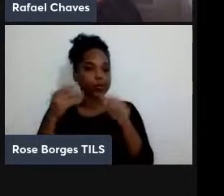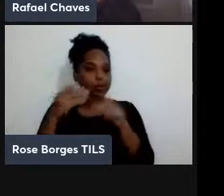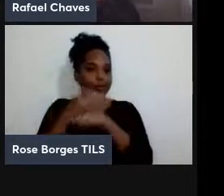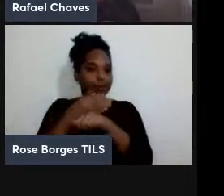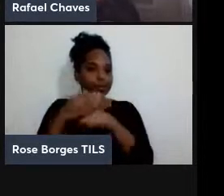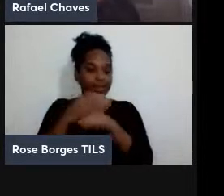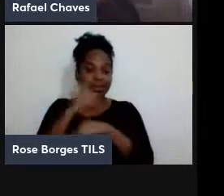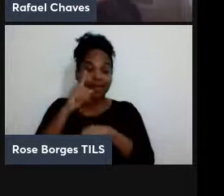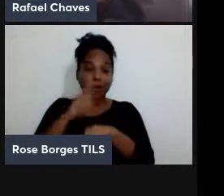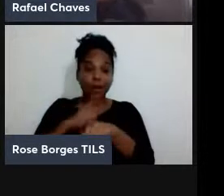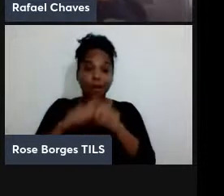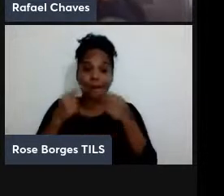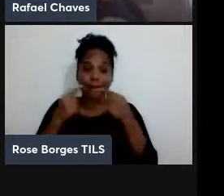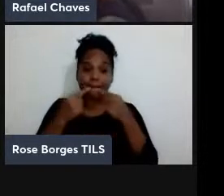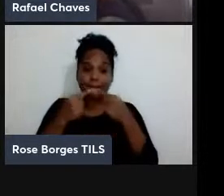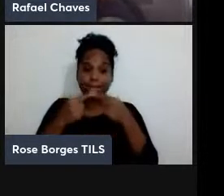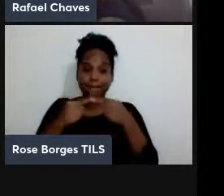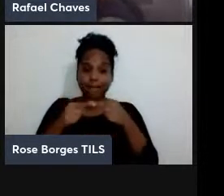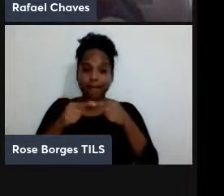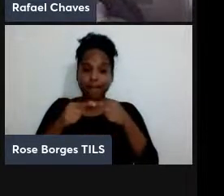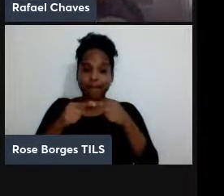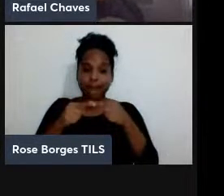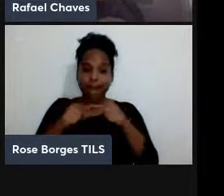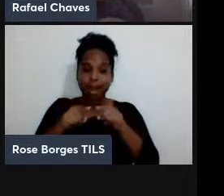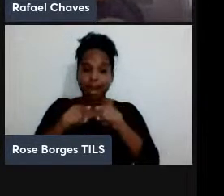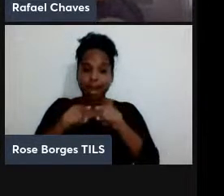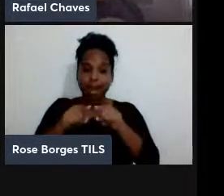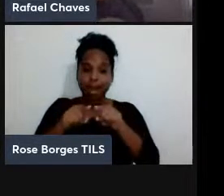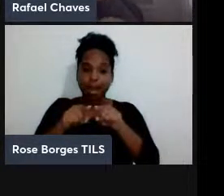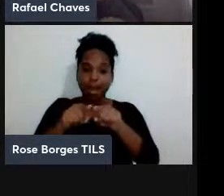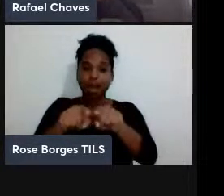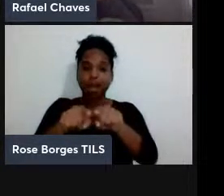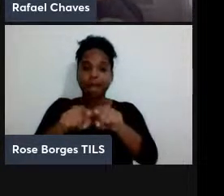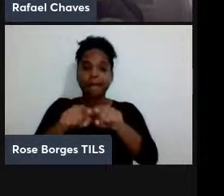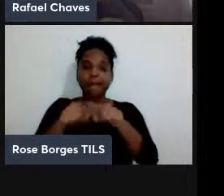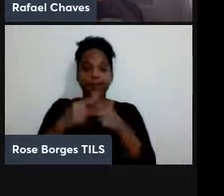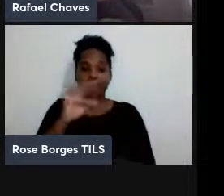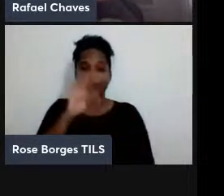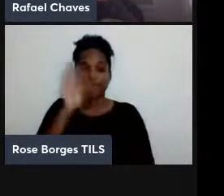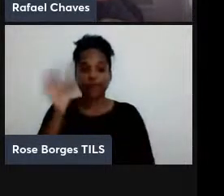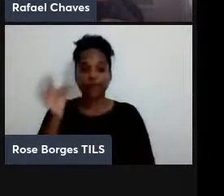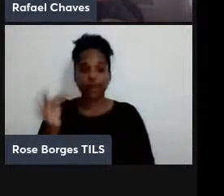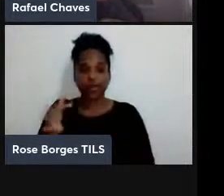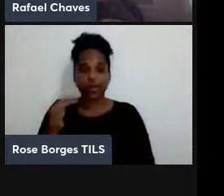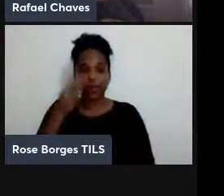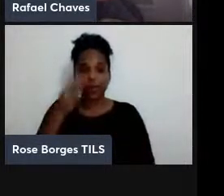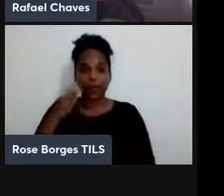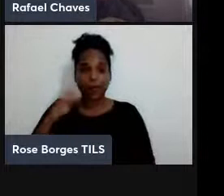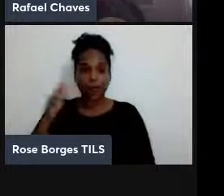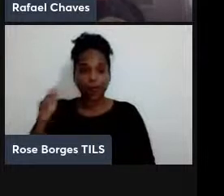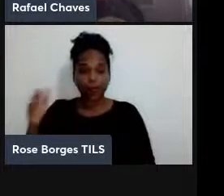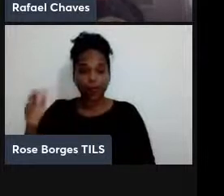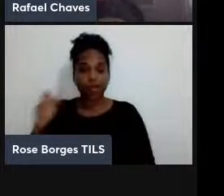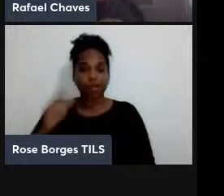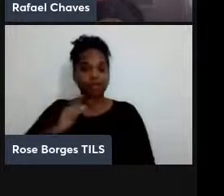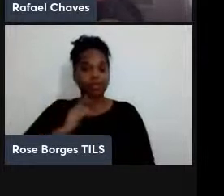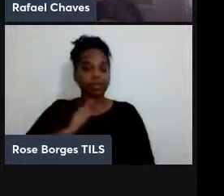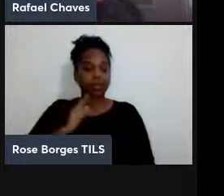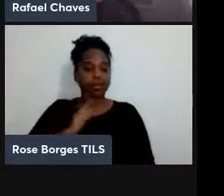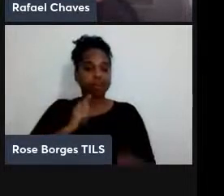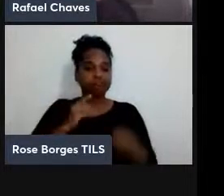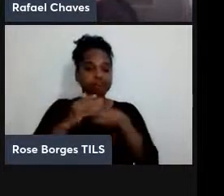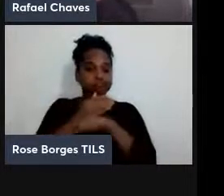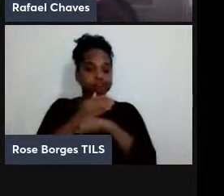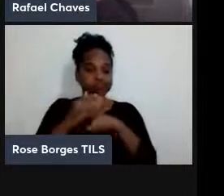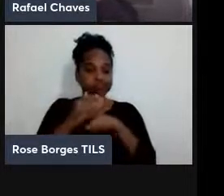aparentemente por quê? porque isso é no nível da função de onda para que a gente tenha acesso a essa informação a gente tem que medir o